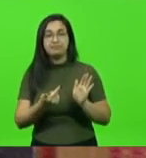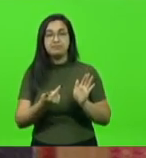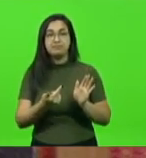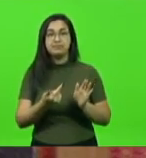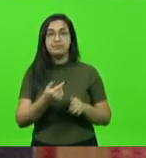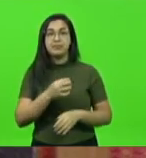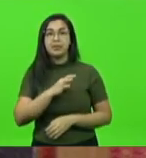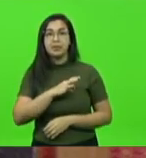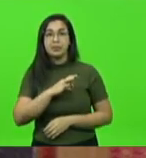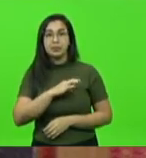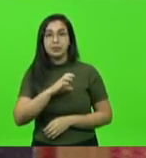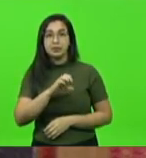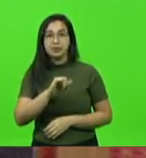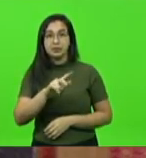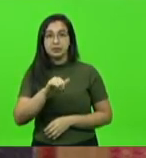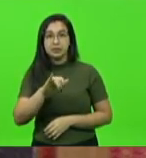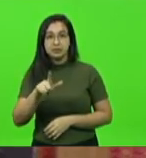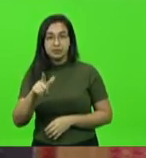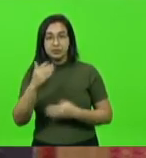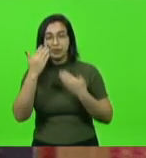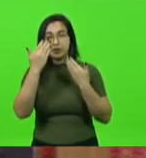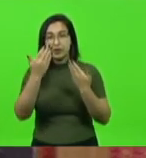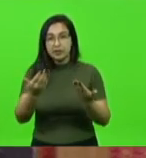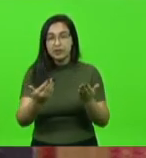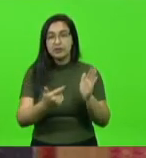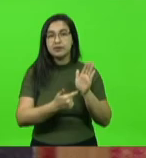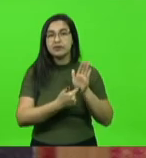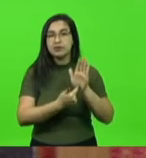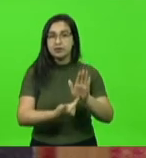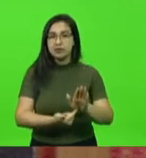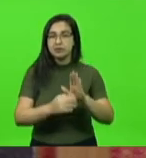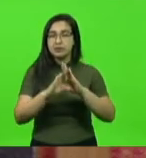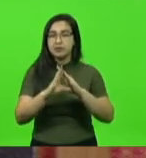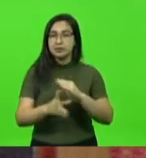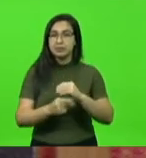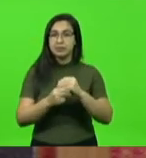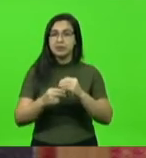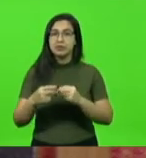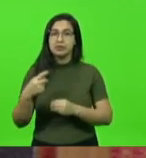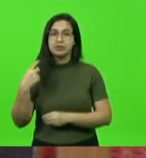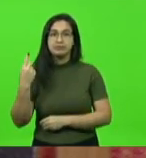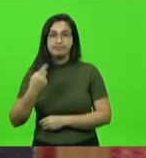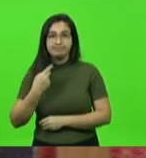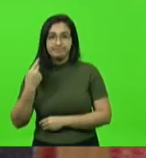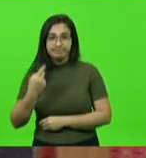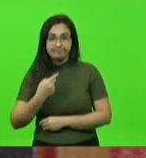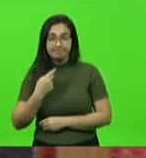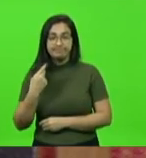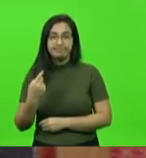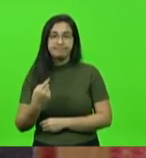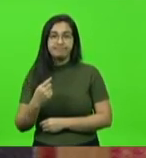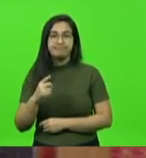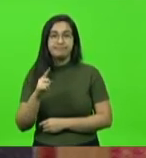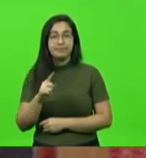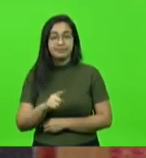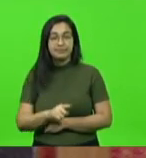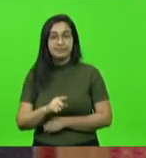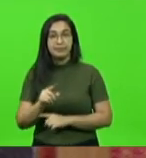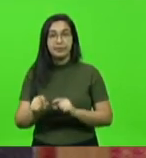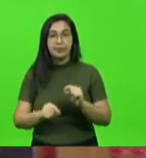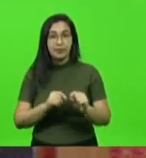agradece as indicações das emendas parlamentares as quais são e serão de